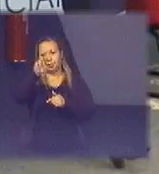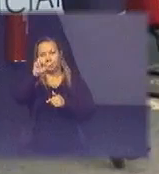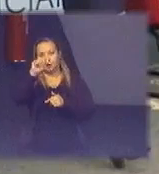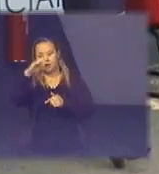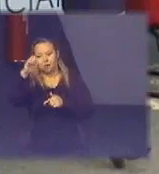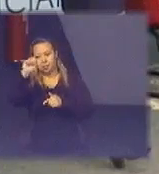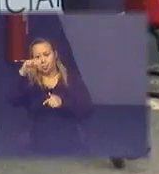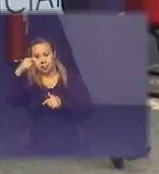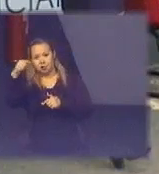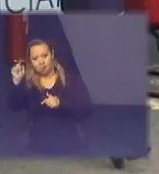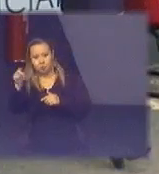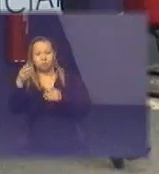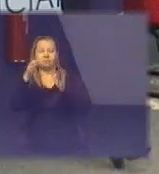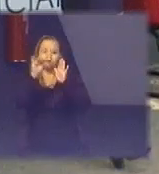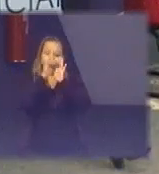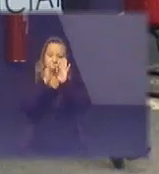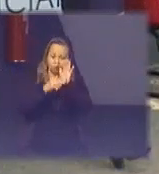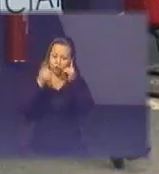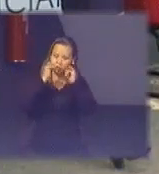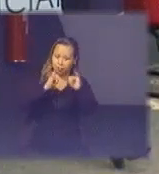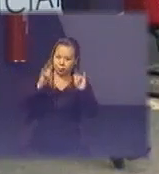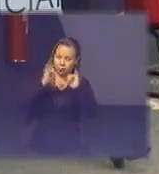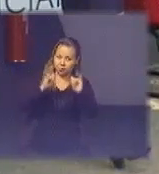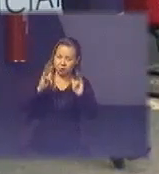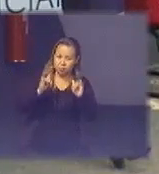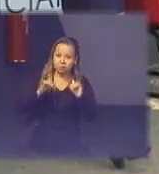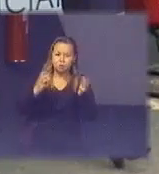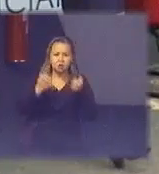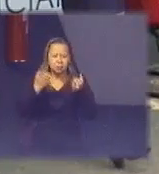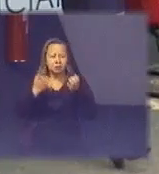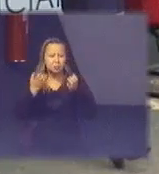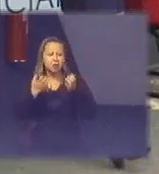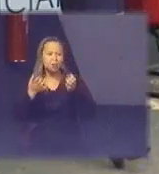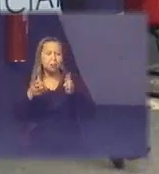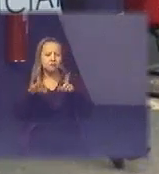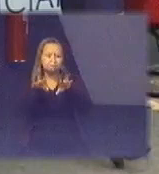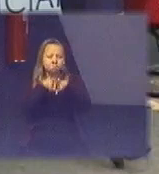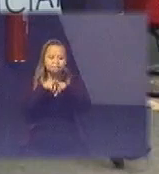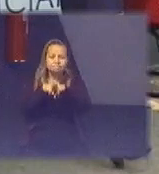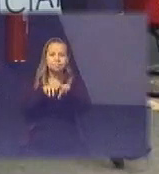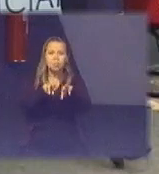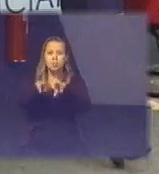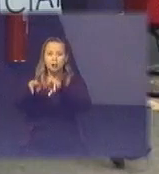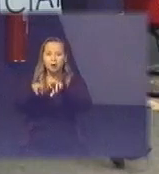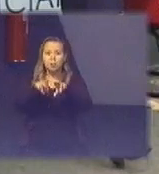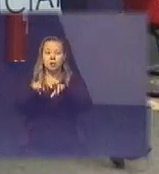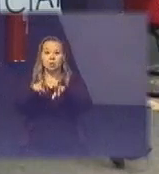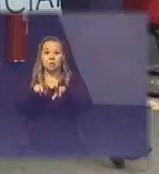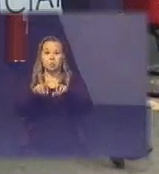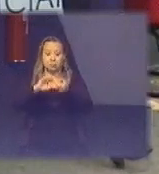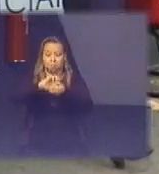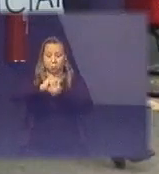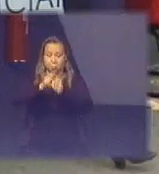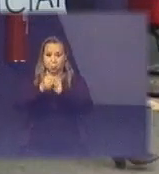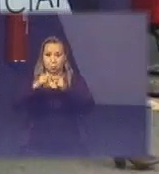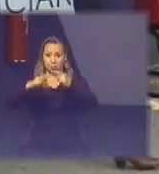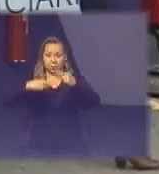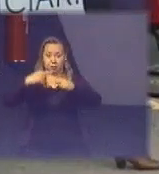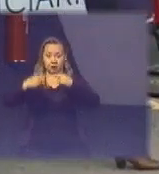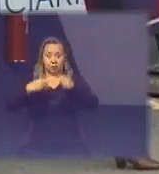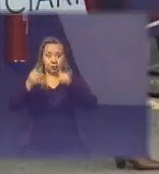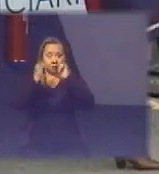buscando compatibilizar o que o produtor precisa fazer e o reciclador tem que estar apto para fazer promovendo